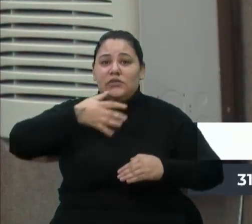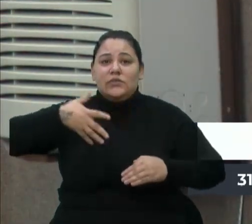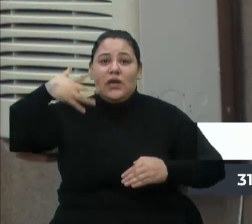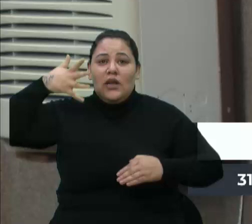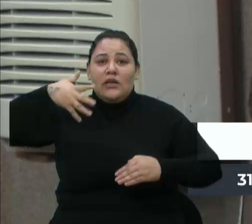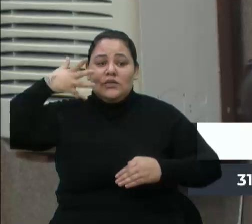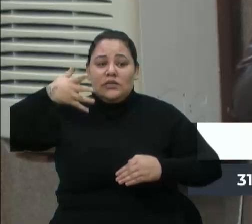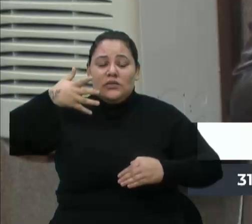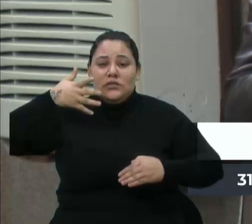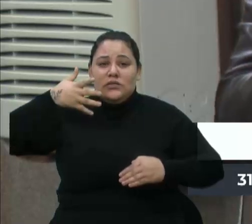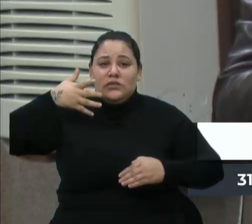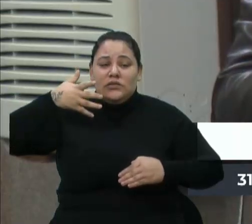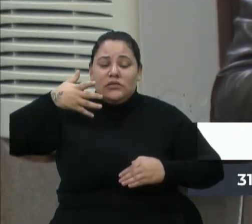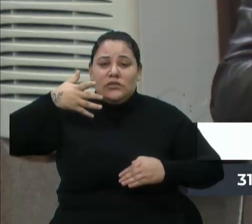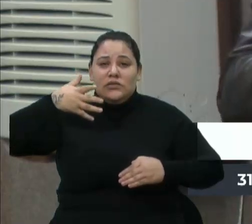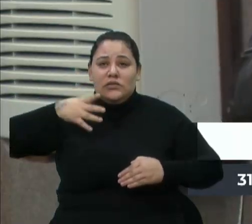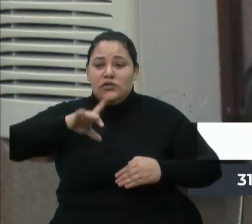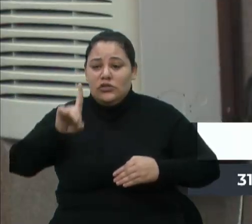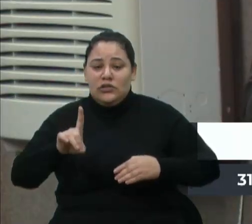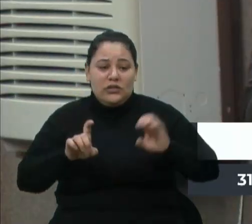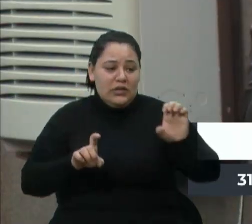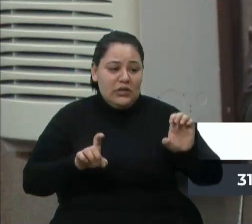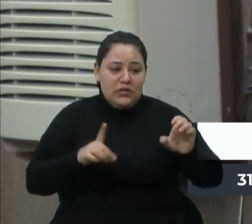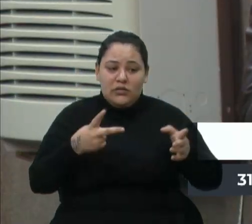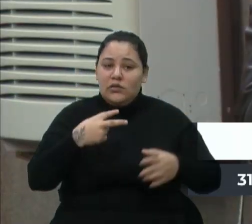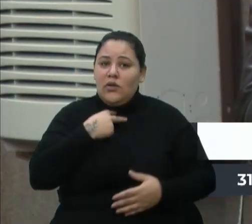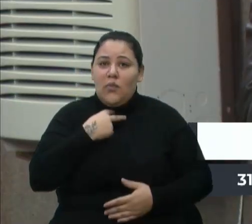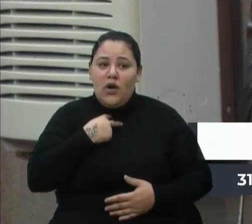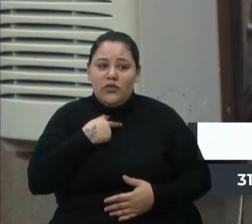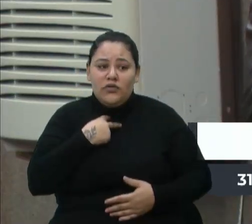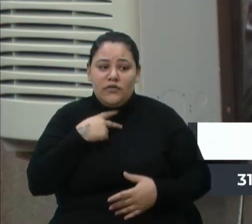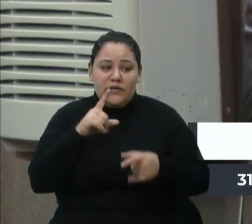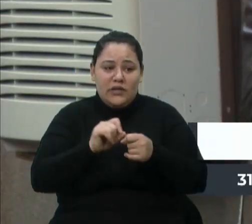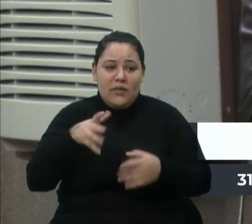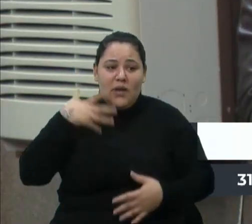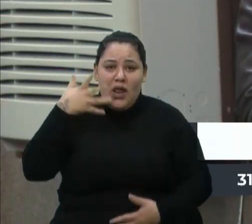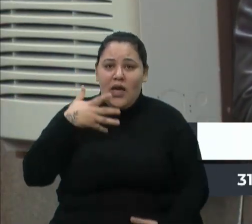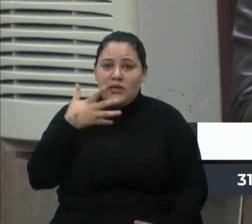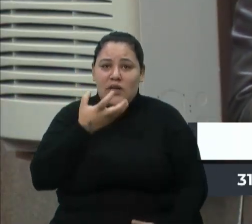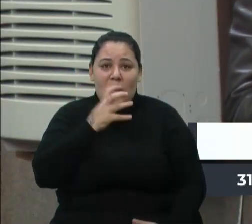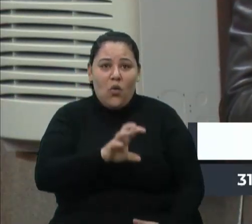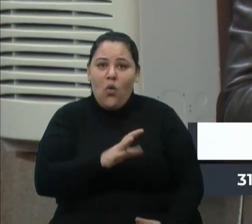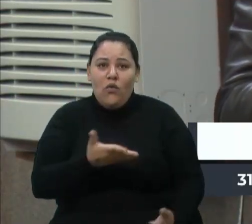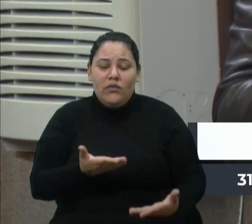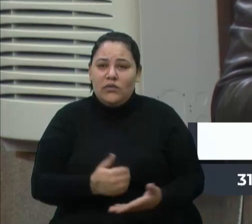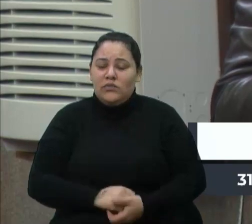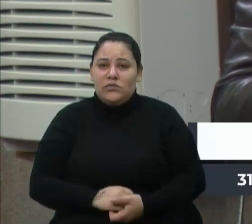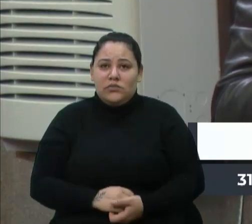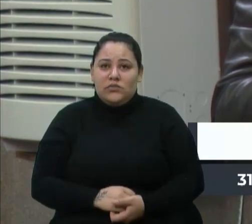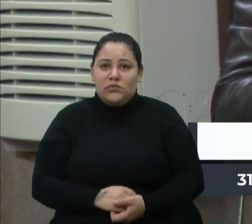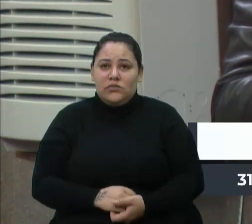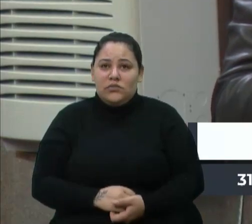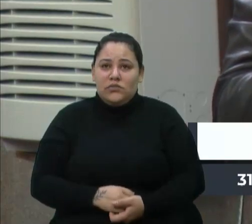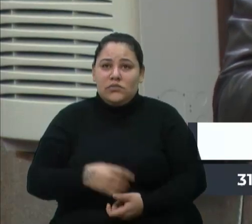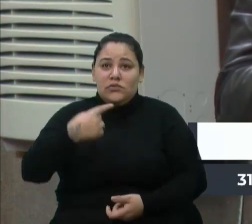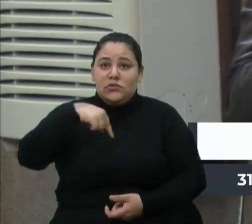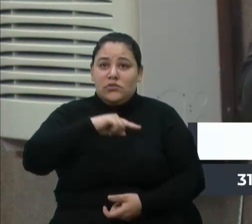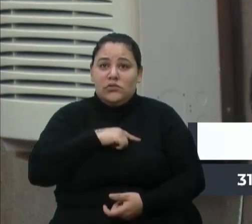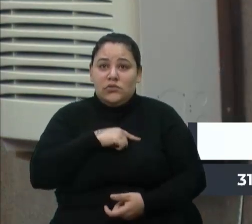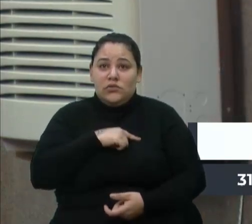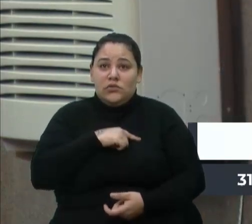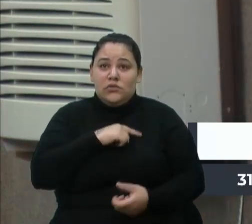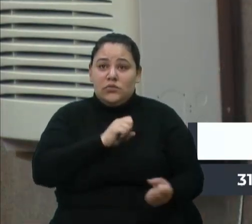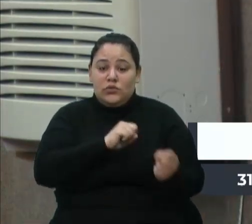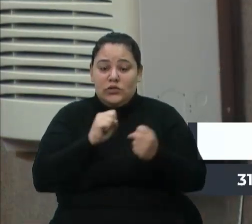direita ou da outra direita e quer palestrar, ele também não vai poder palestrar. Então, isso vai contra os princípios democráticos. Nós podemos não